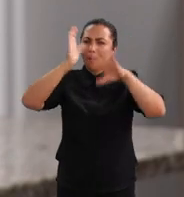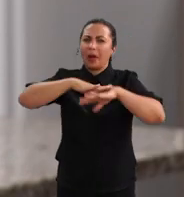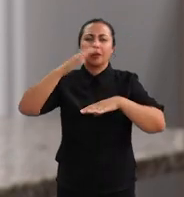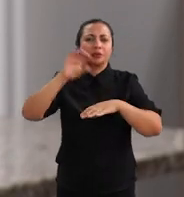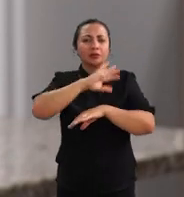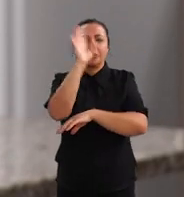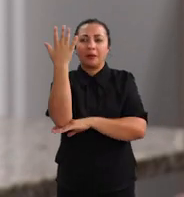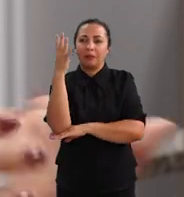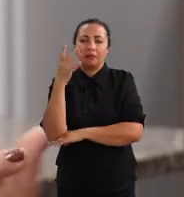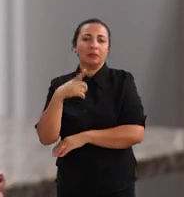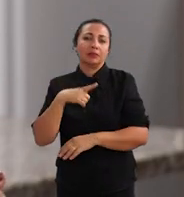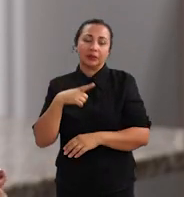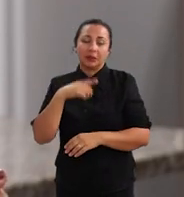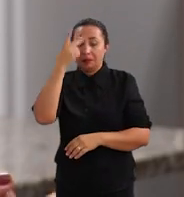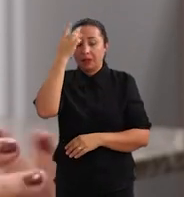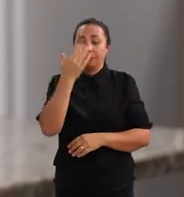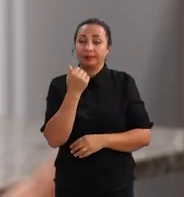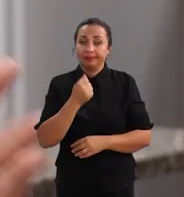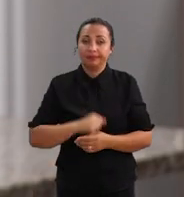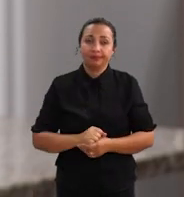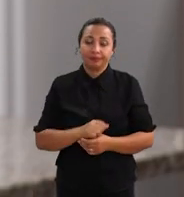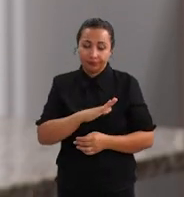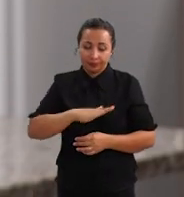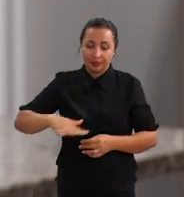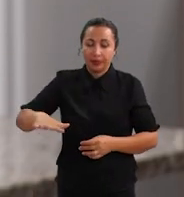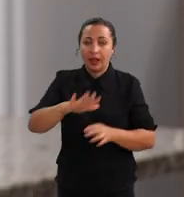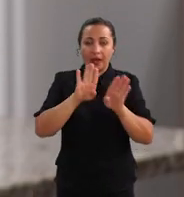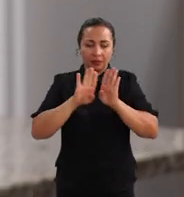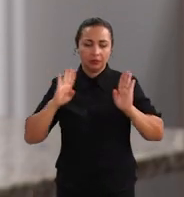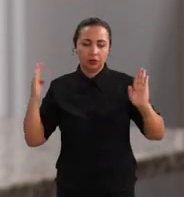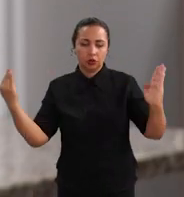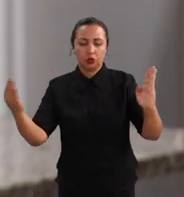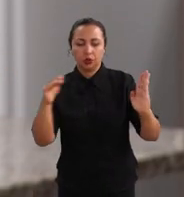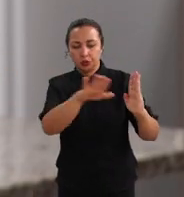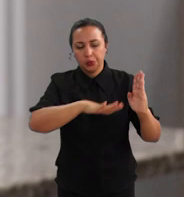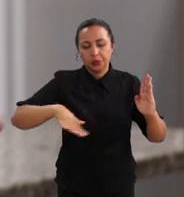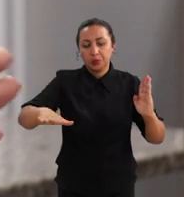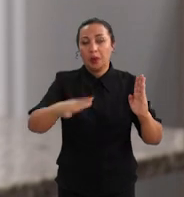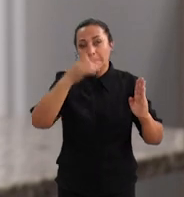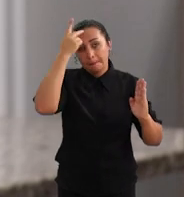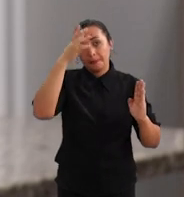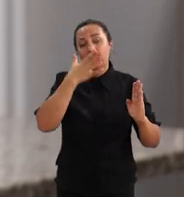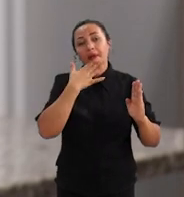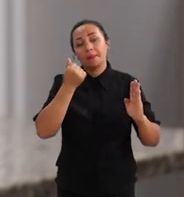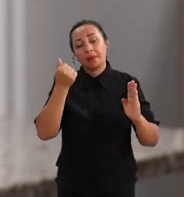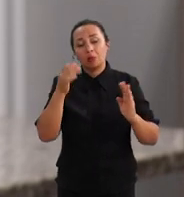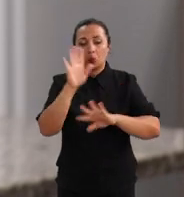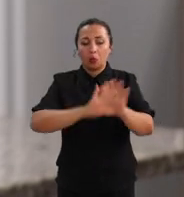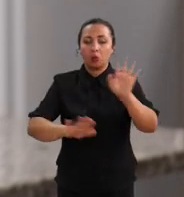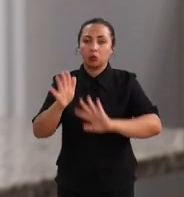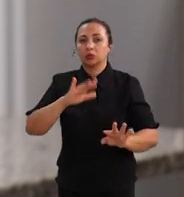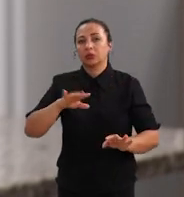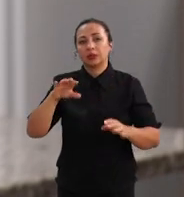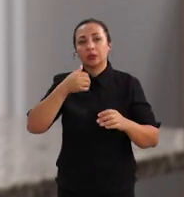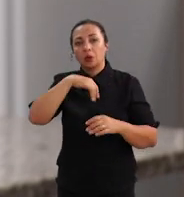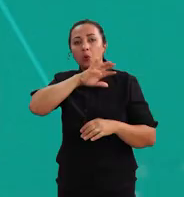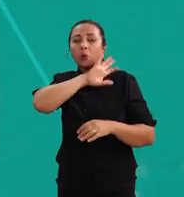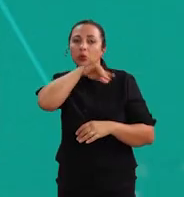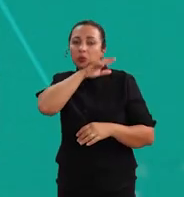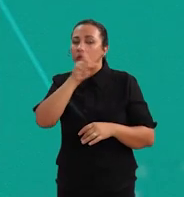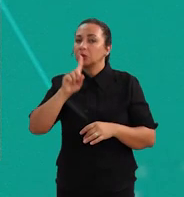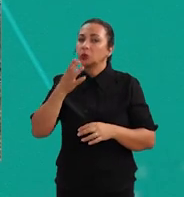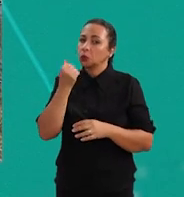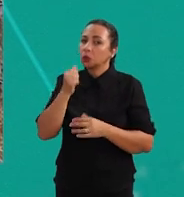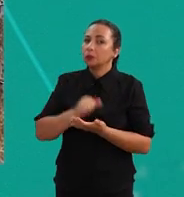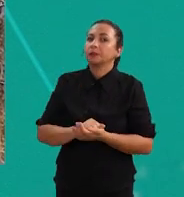que as plantas conseguem alimentar. E essa área em recuperação estaria protegida da entrada desses animais